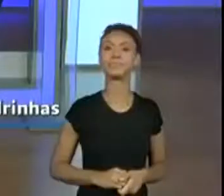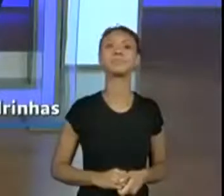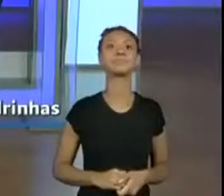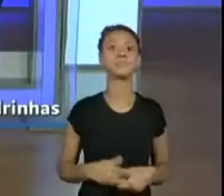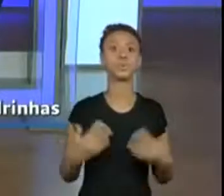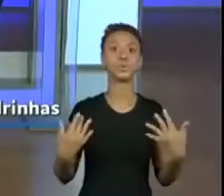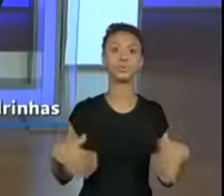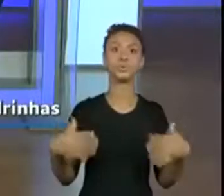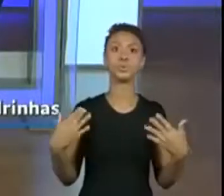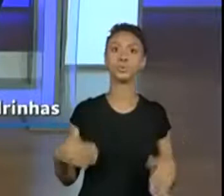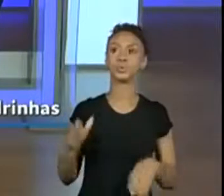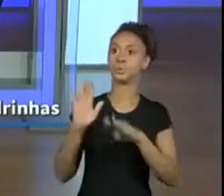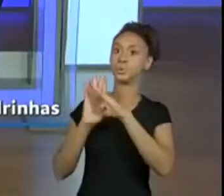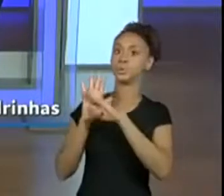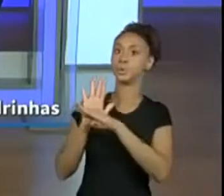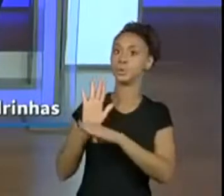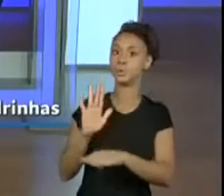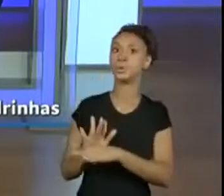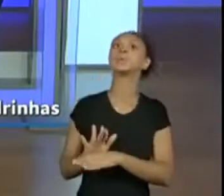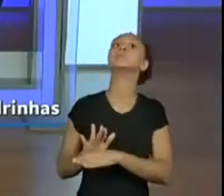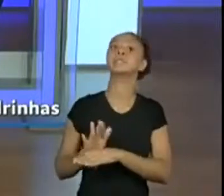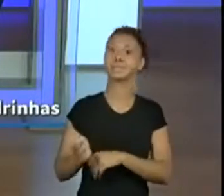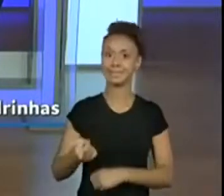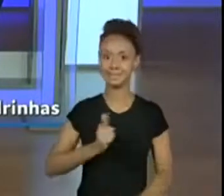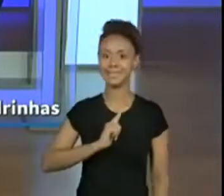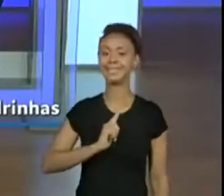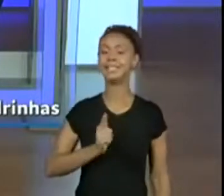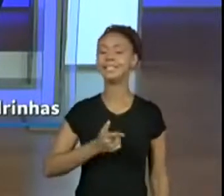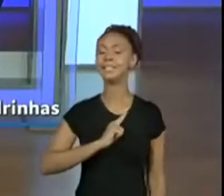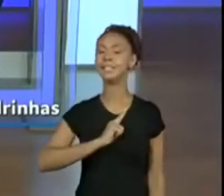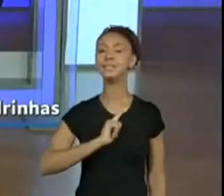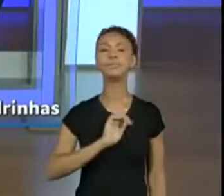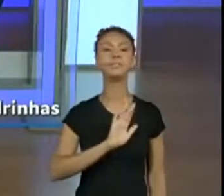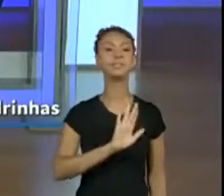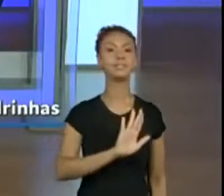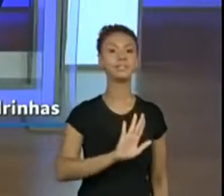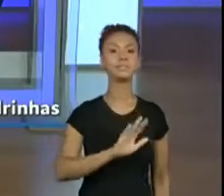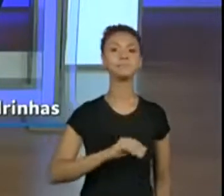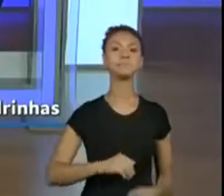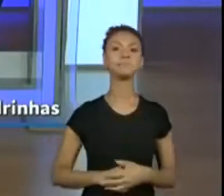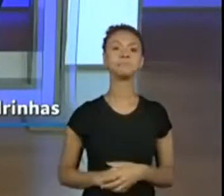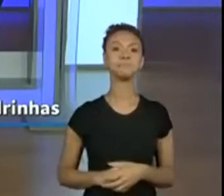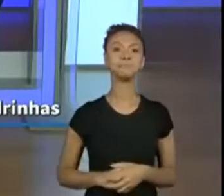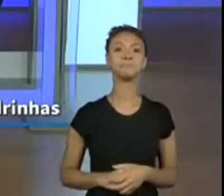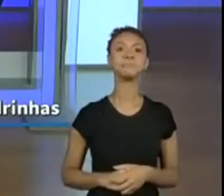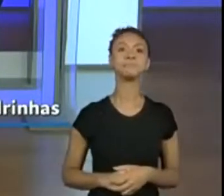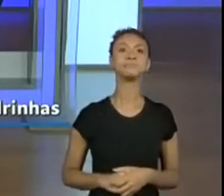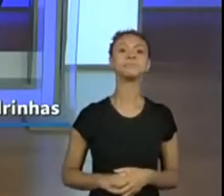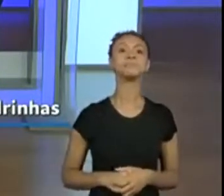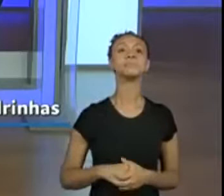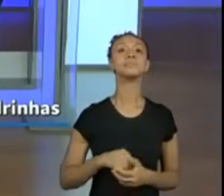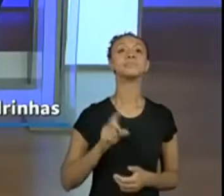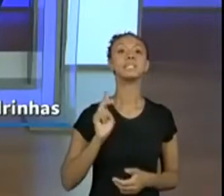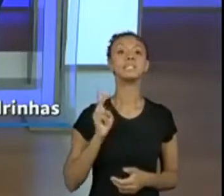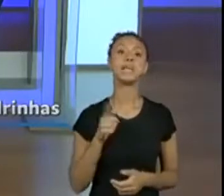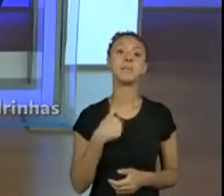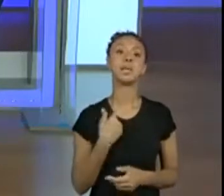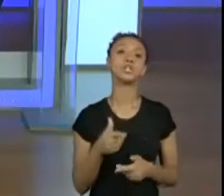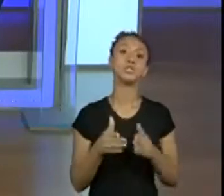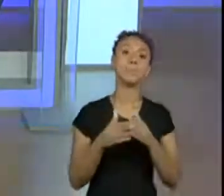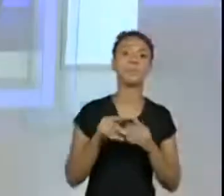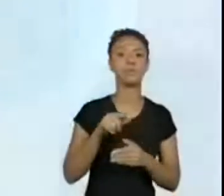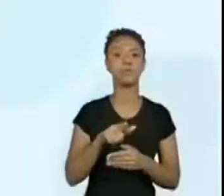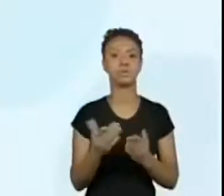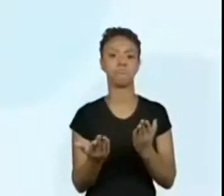Bastante coisa pela frente? Com certeza. Mas deixa separado o que a gente sempre pede. O caderno,